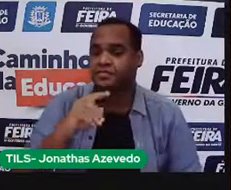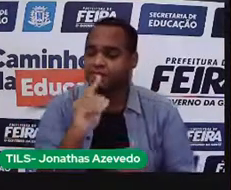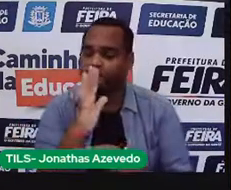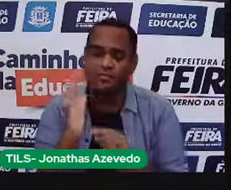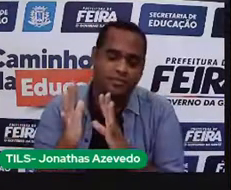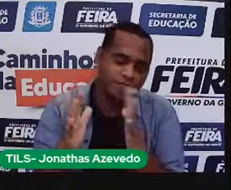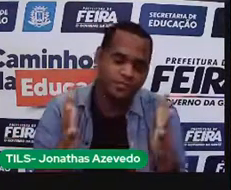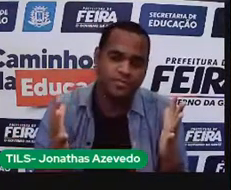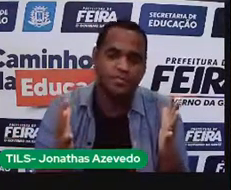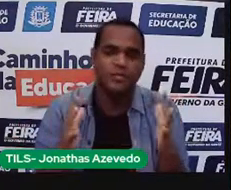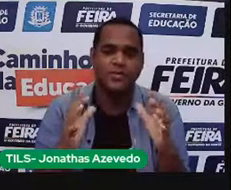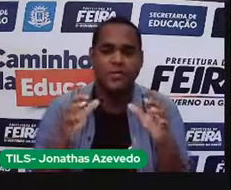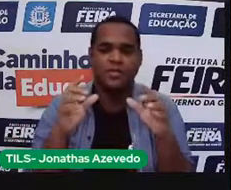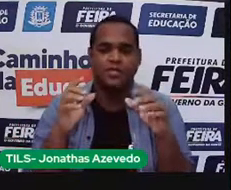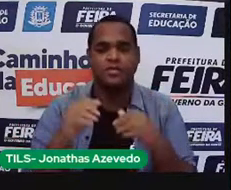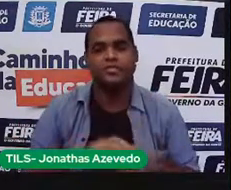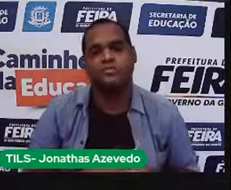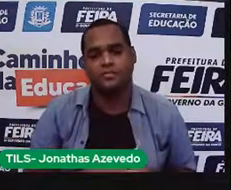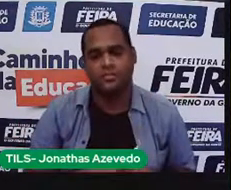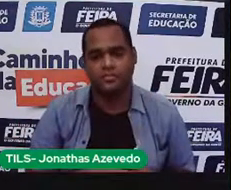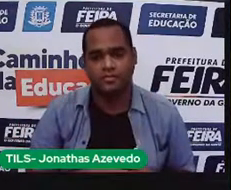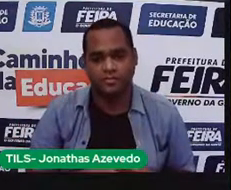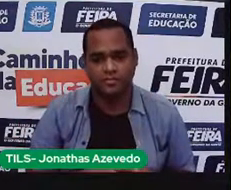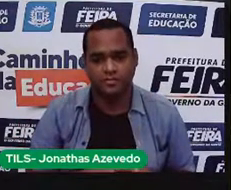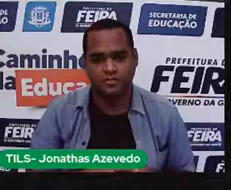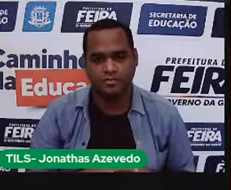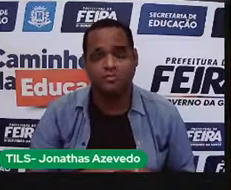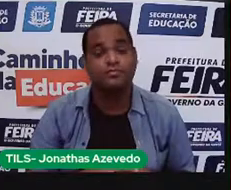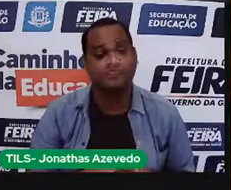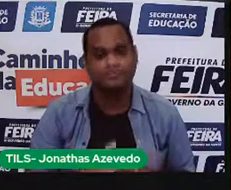ou mineral. Tá? Vamos adiante agora.